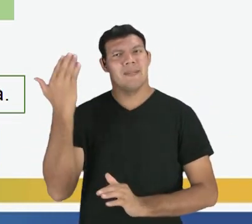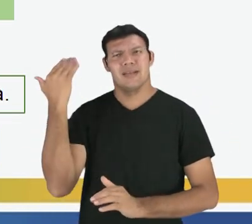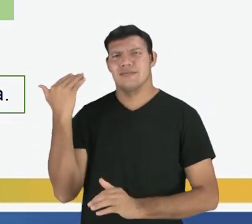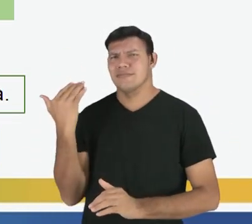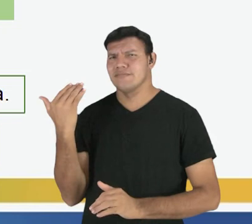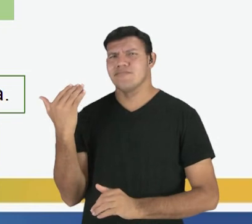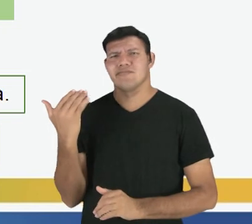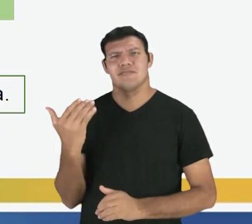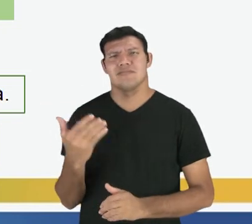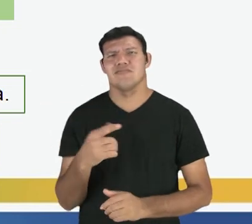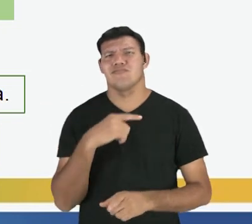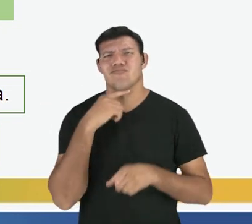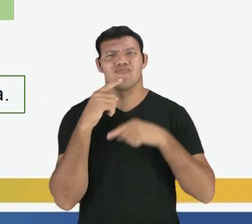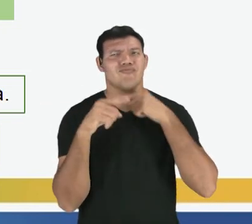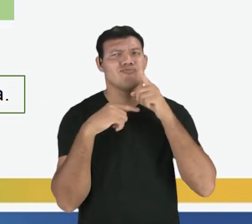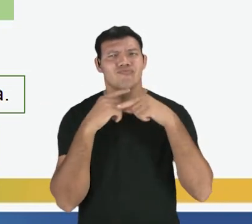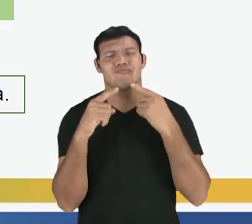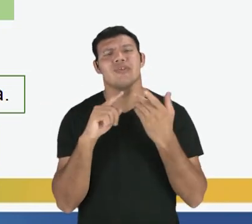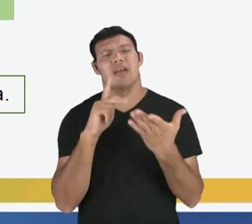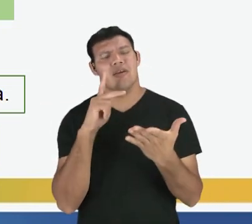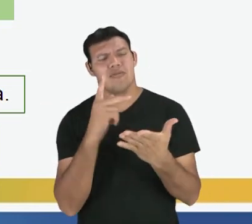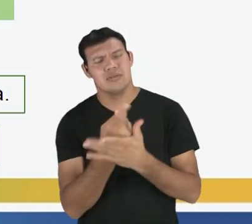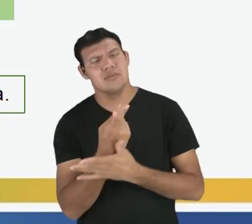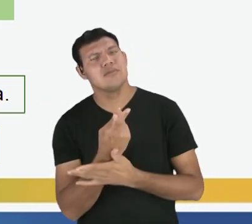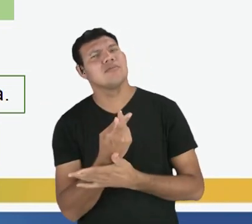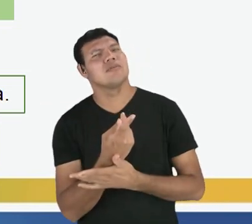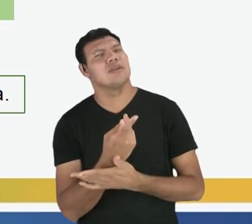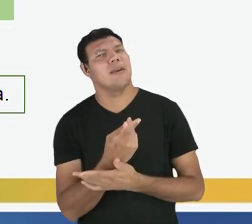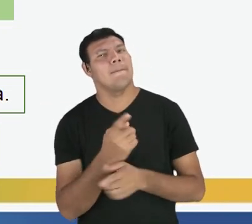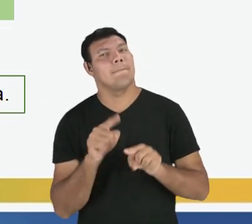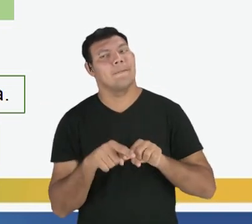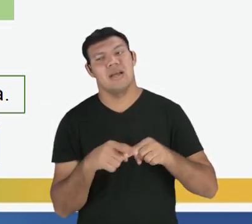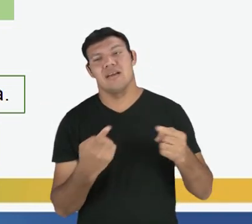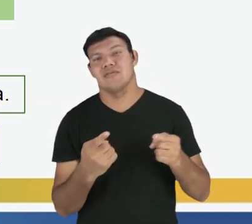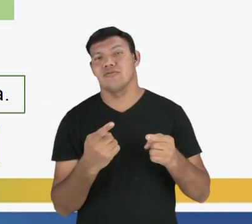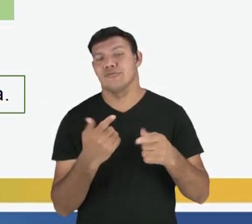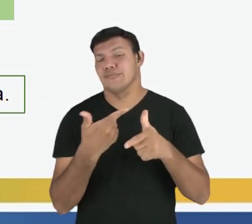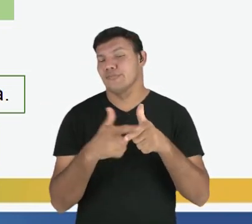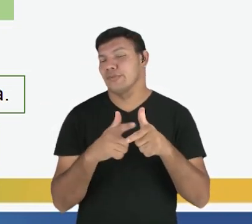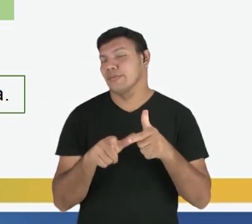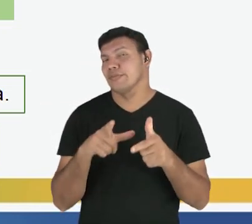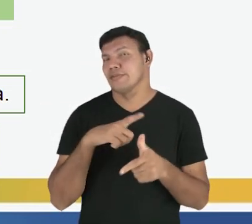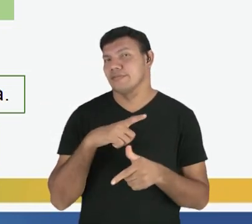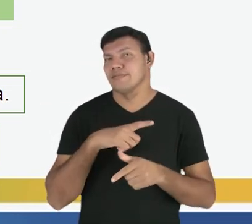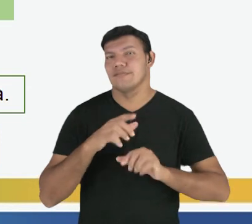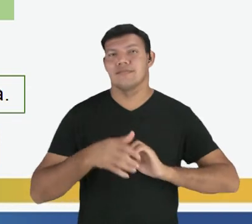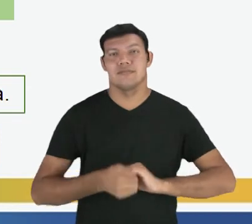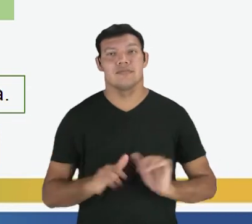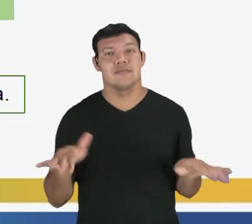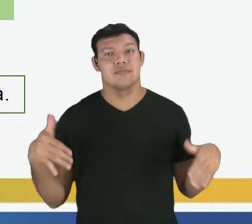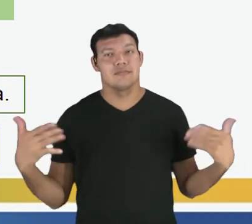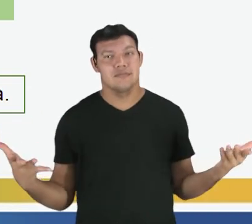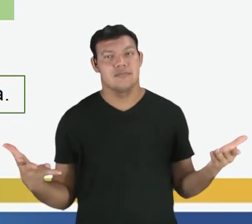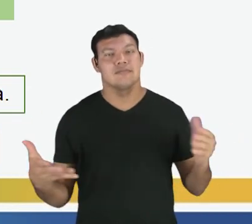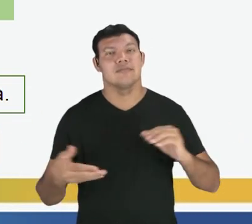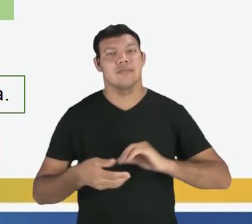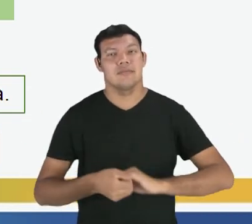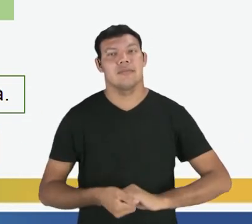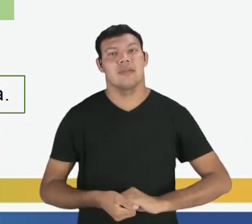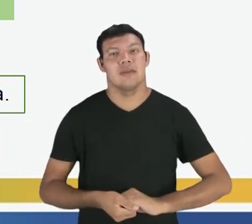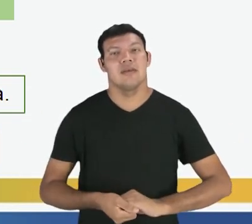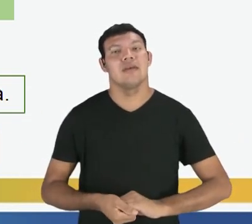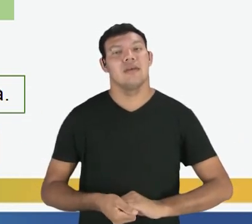era para ter ocorrido, que não ocorreu e foi incerto.